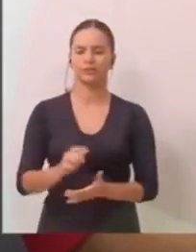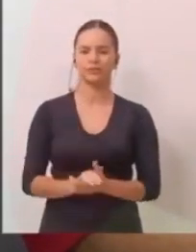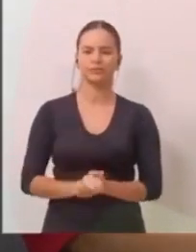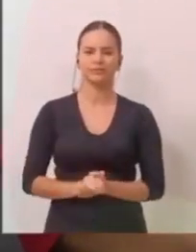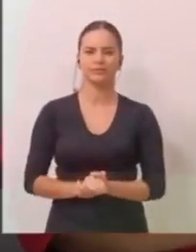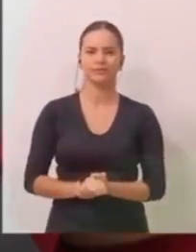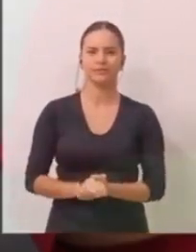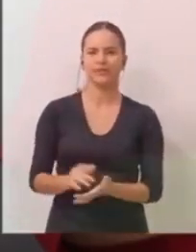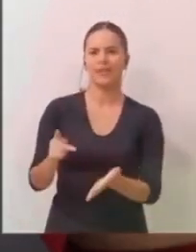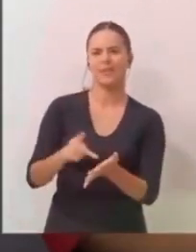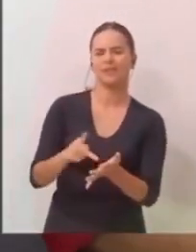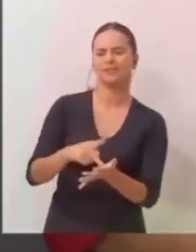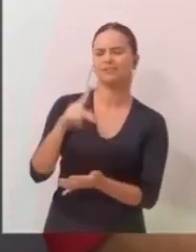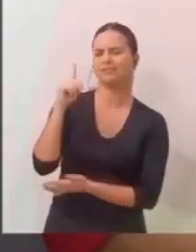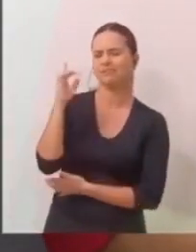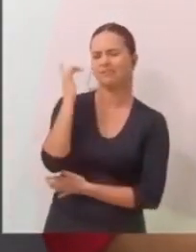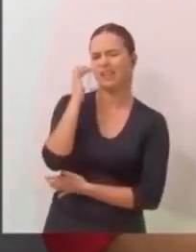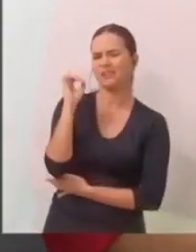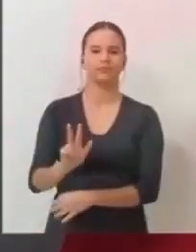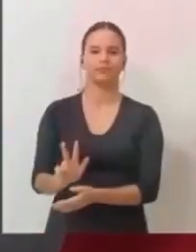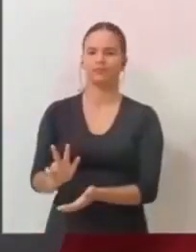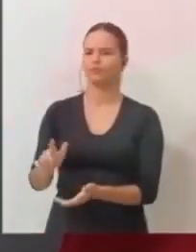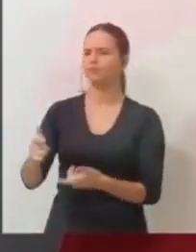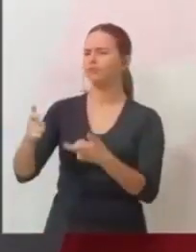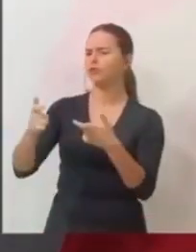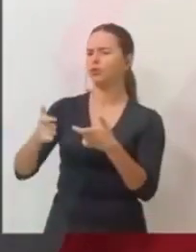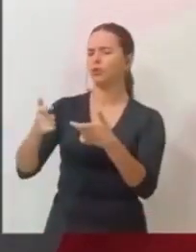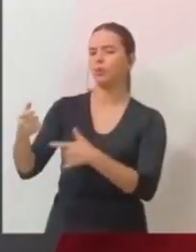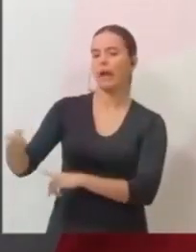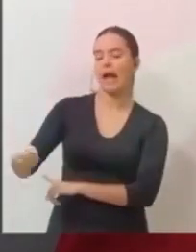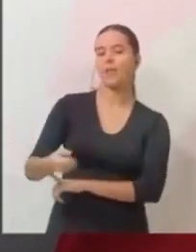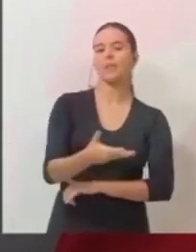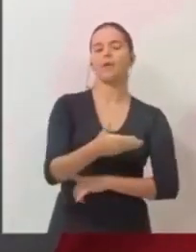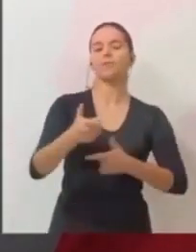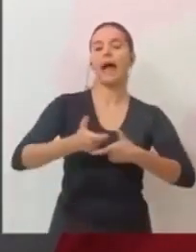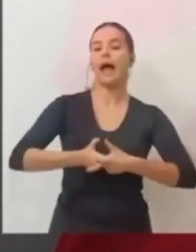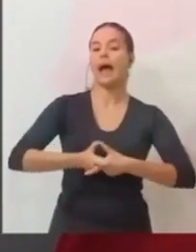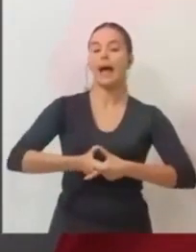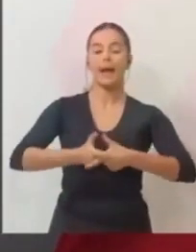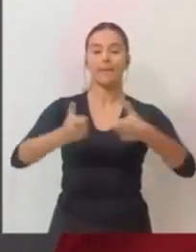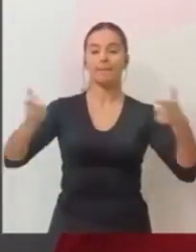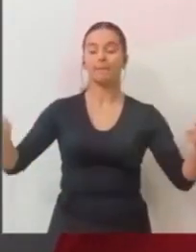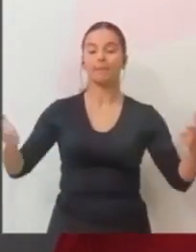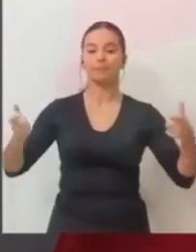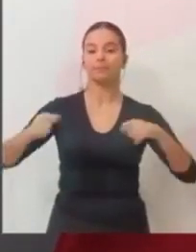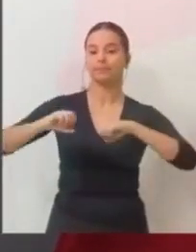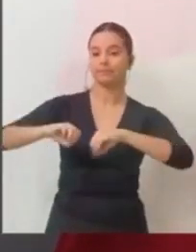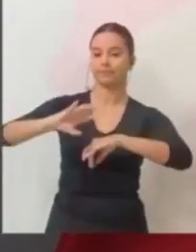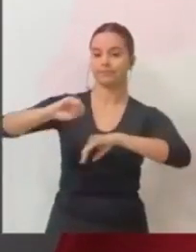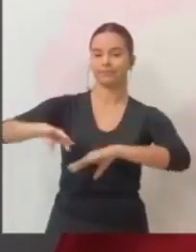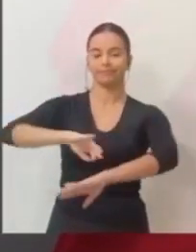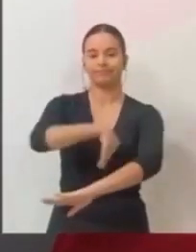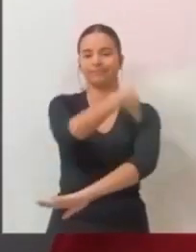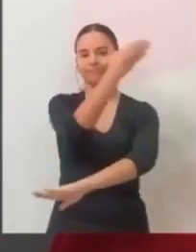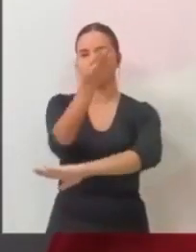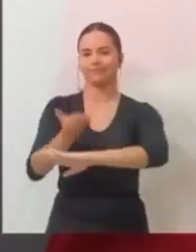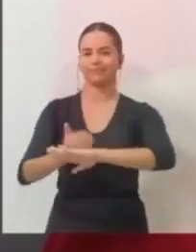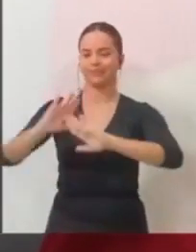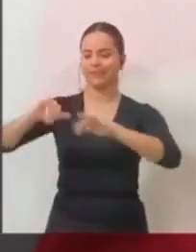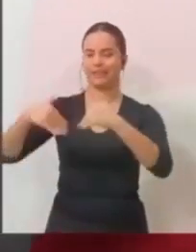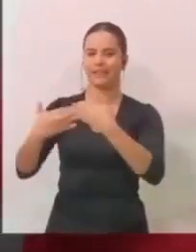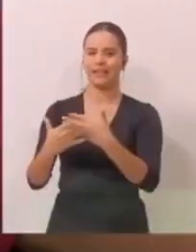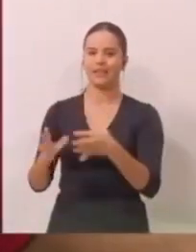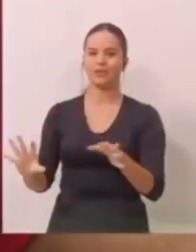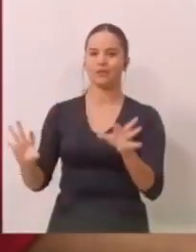Na verdade, deve ser muito difícil para você, inclusive ampliando a educação em tempo integral e as escolas